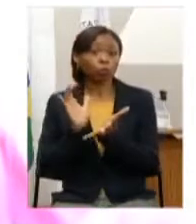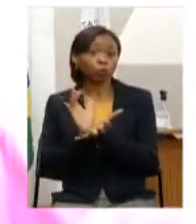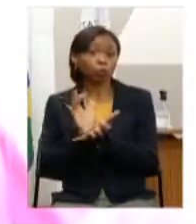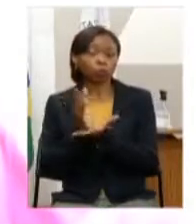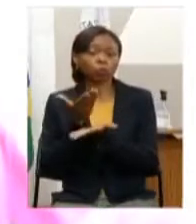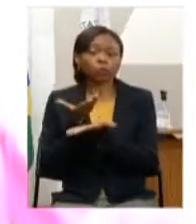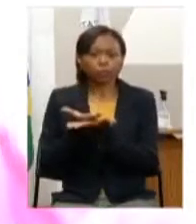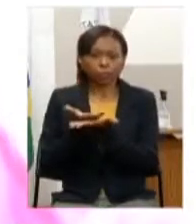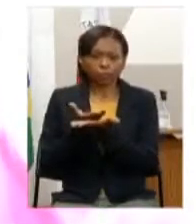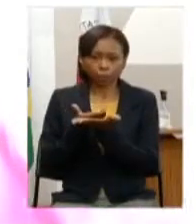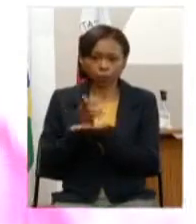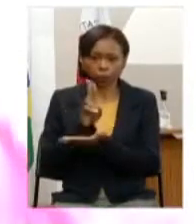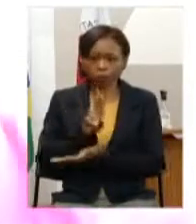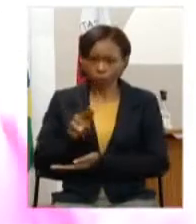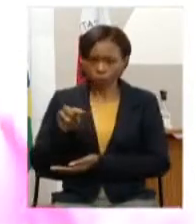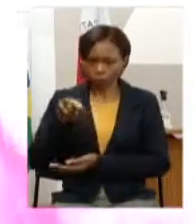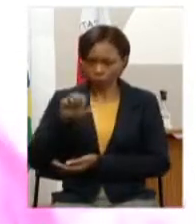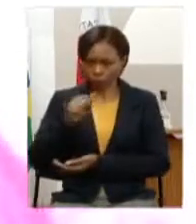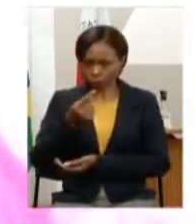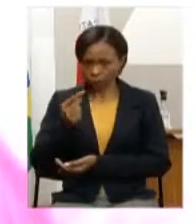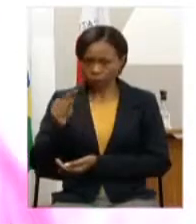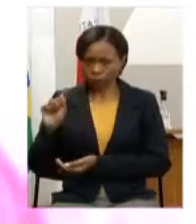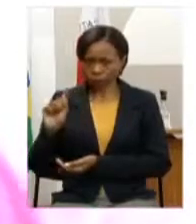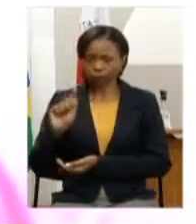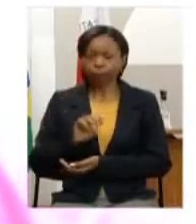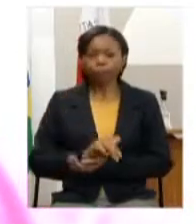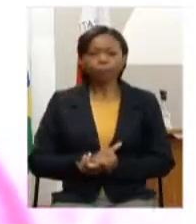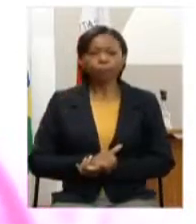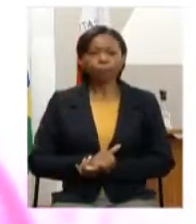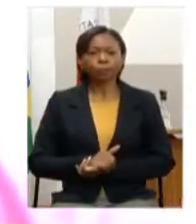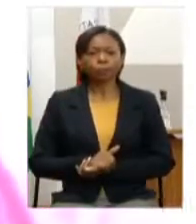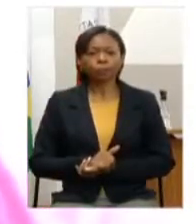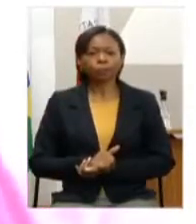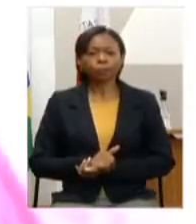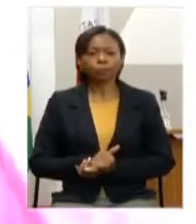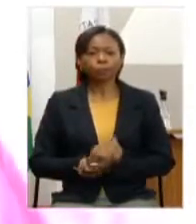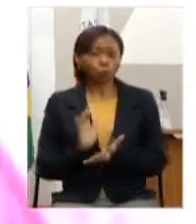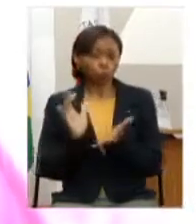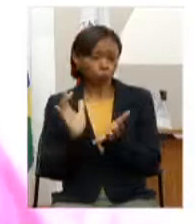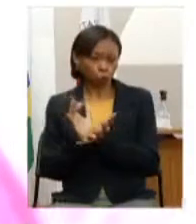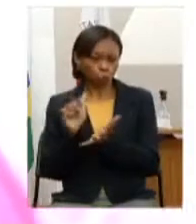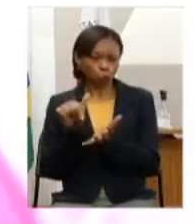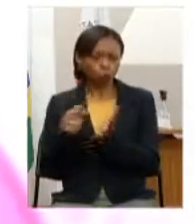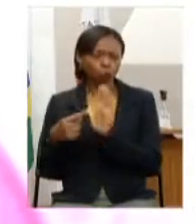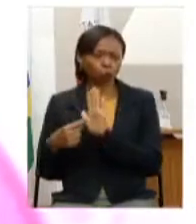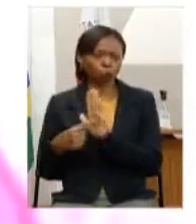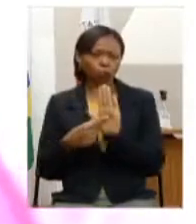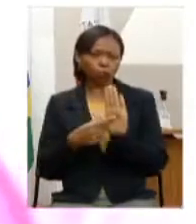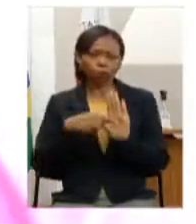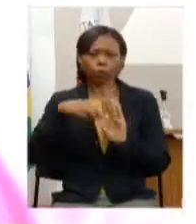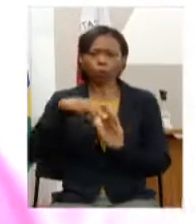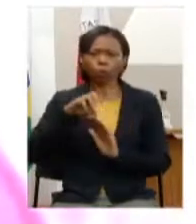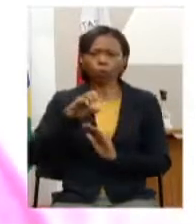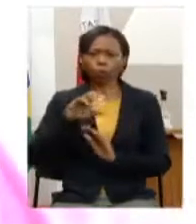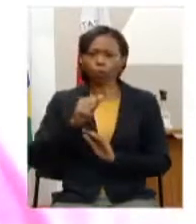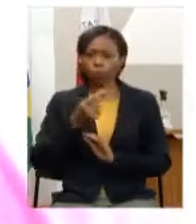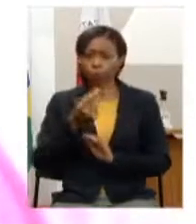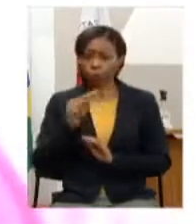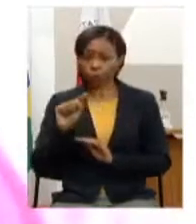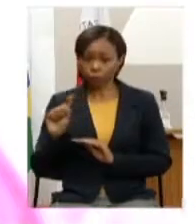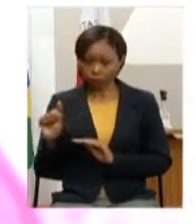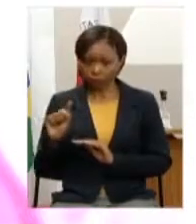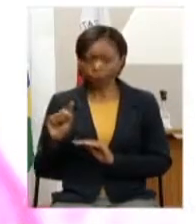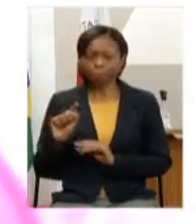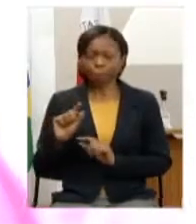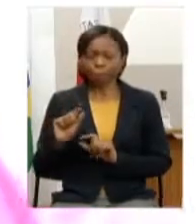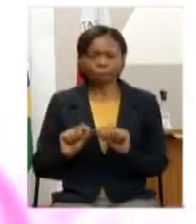os participantes do grupo apresentaram ainda uma moção inclusive abrindo aqui um parênteses eu gostaria